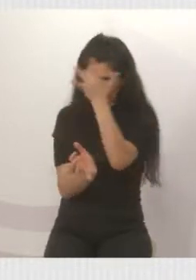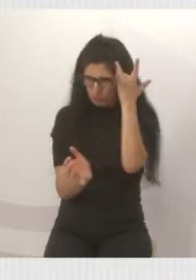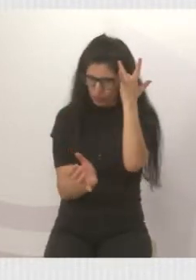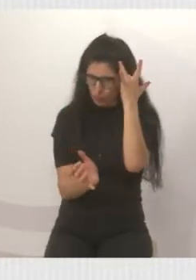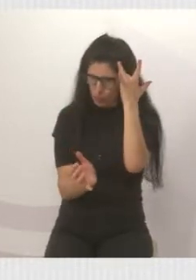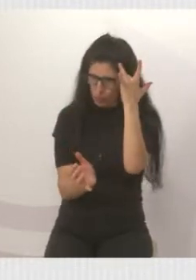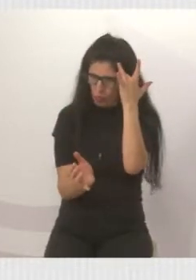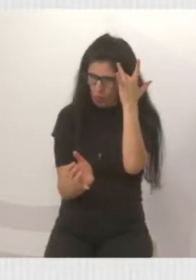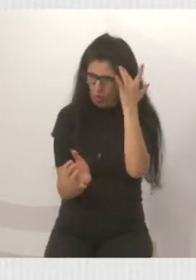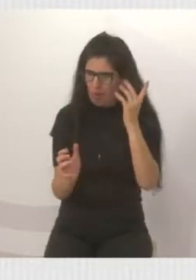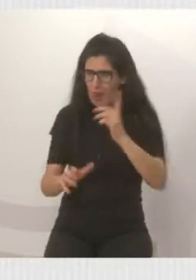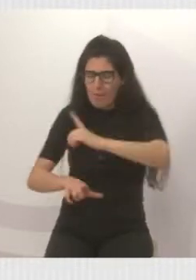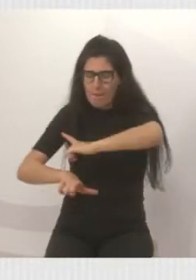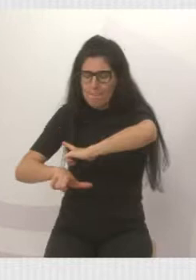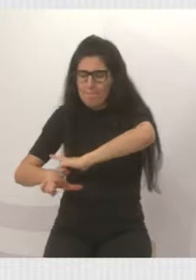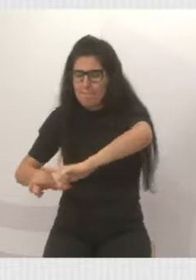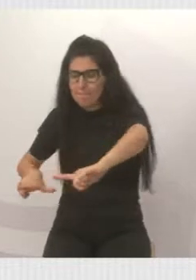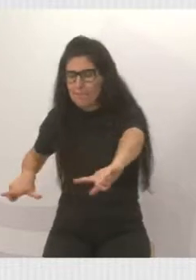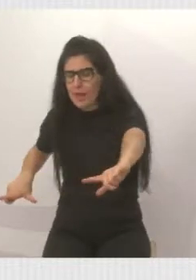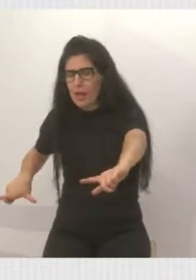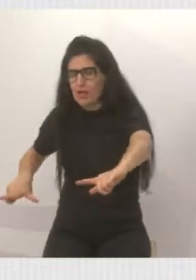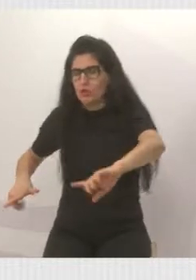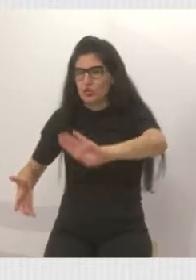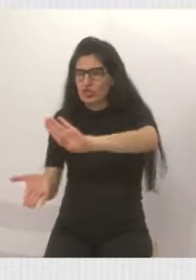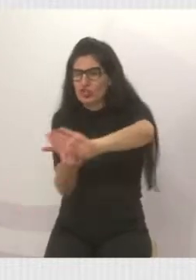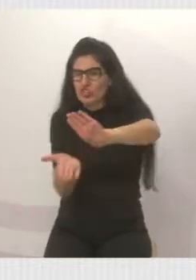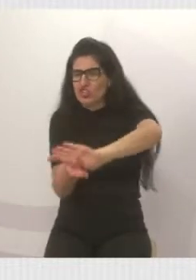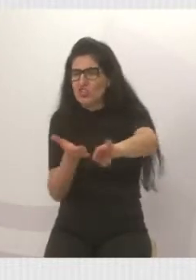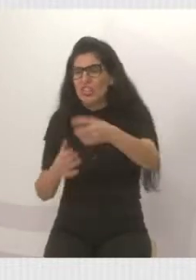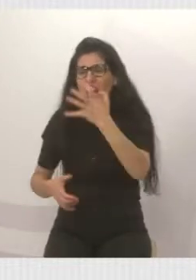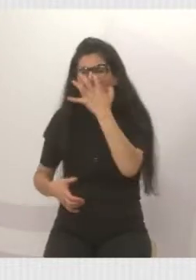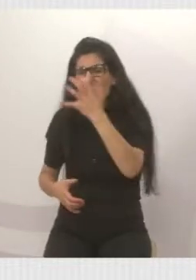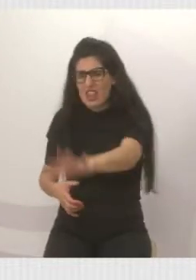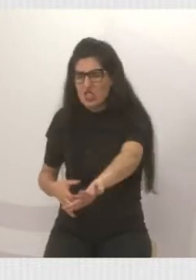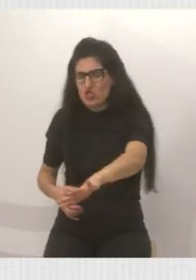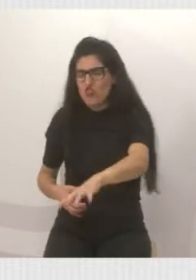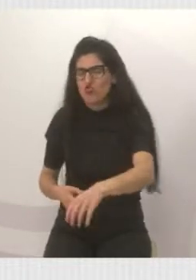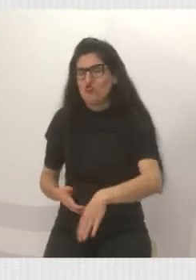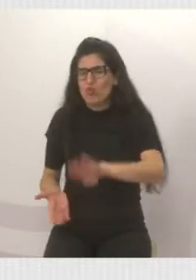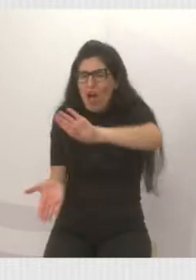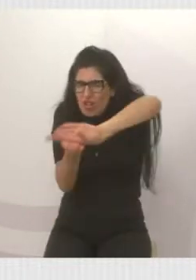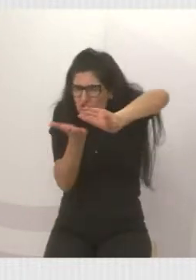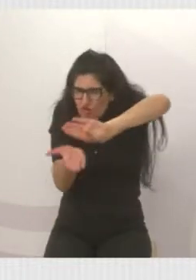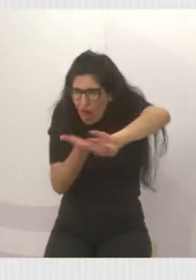Chama Donizete, mas ele não tem esse nome, Donizete. Todos sabem que o nome dele é Bolão.